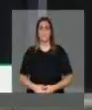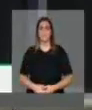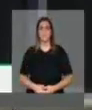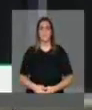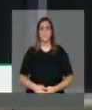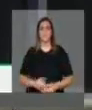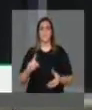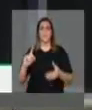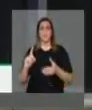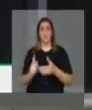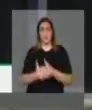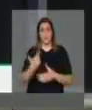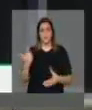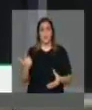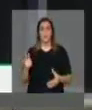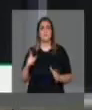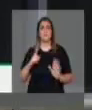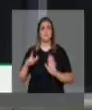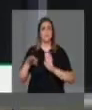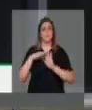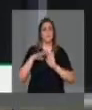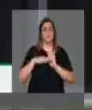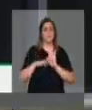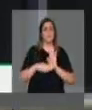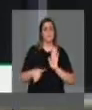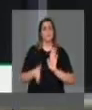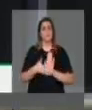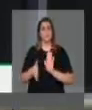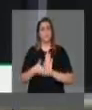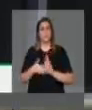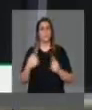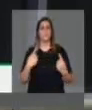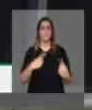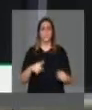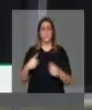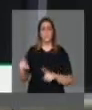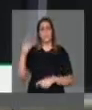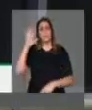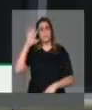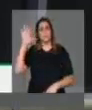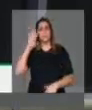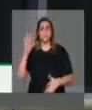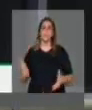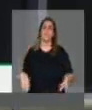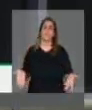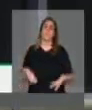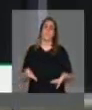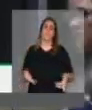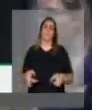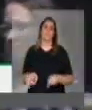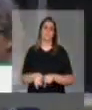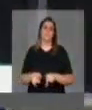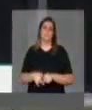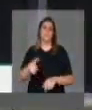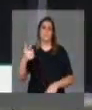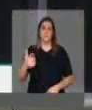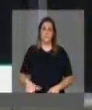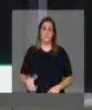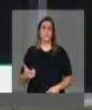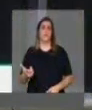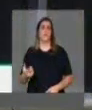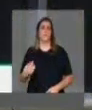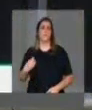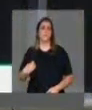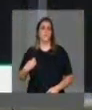mudanças e reflexões, agora a modernidade nos propõe novos desafios. A internet